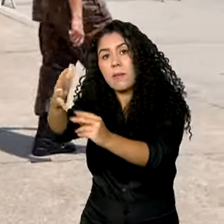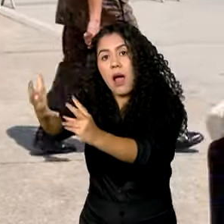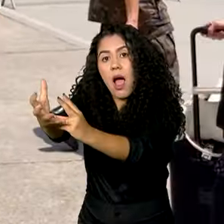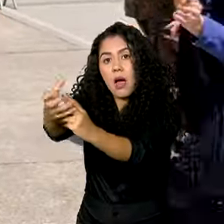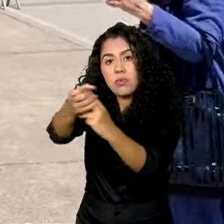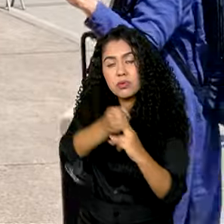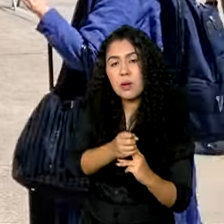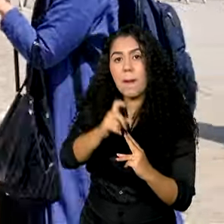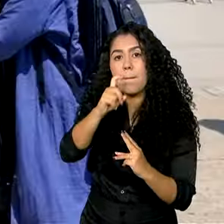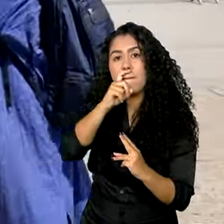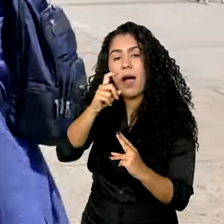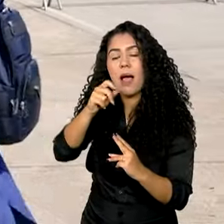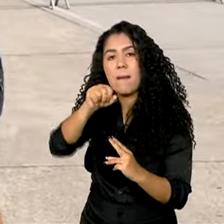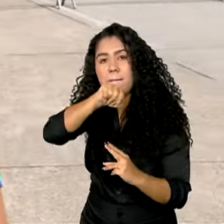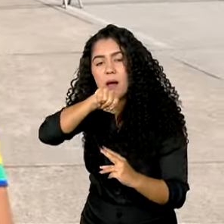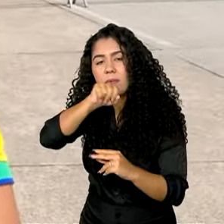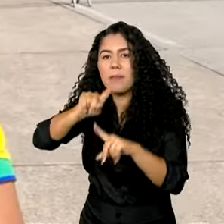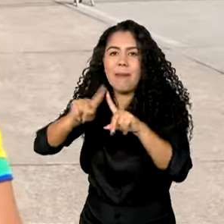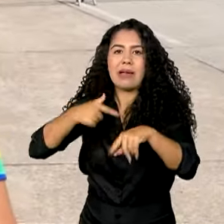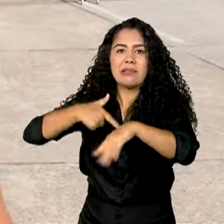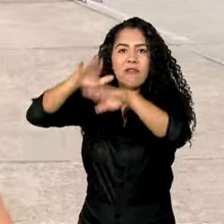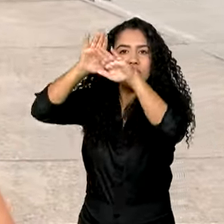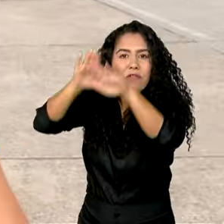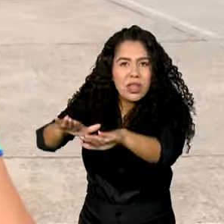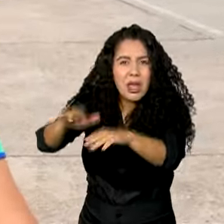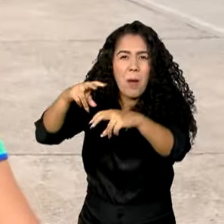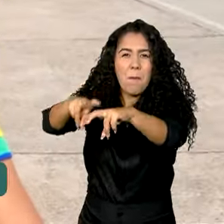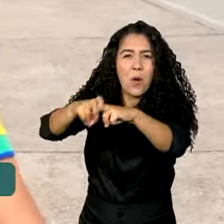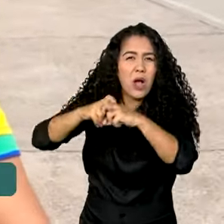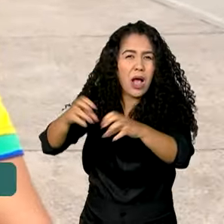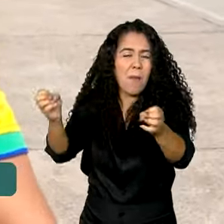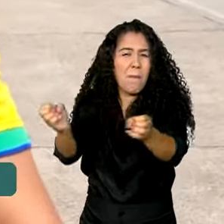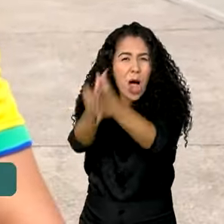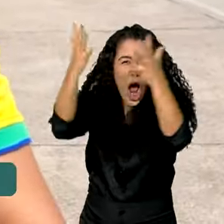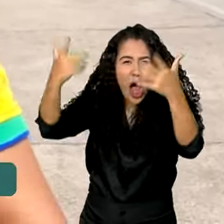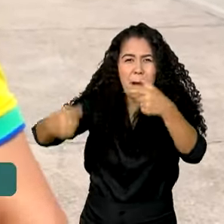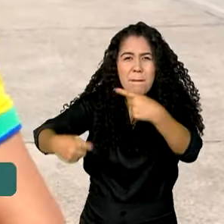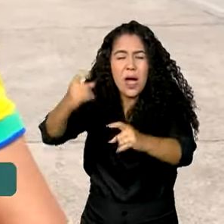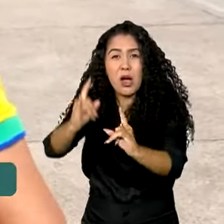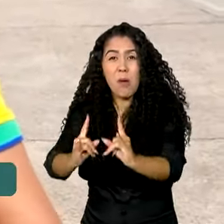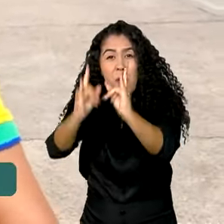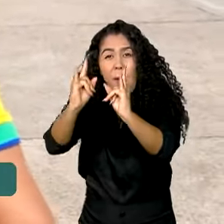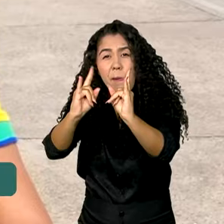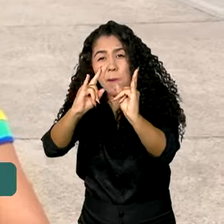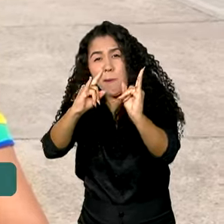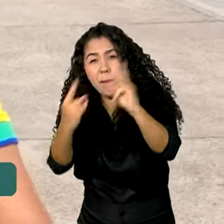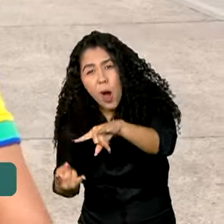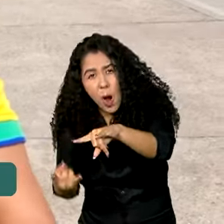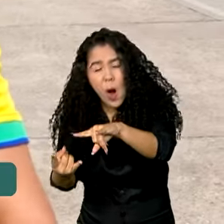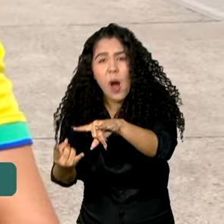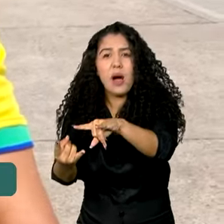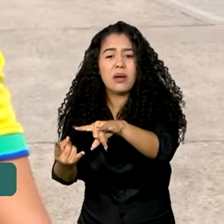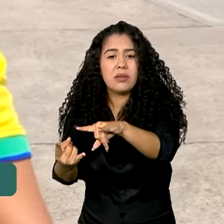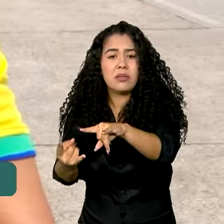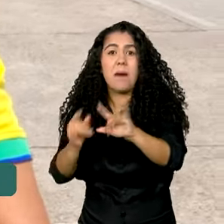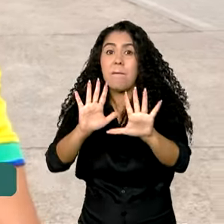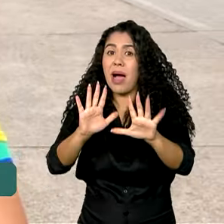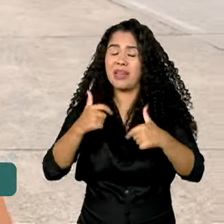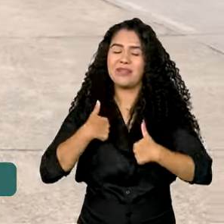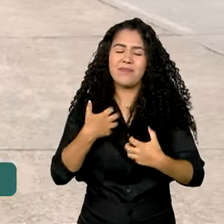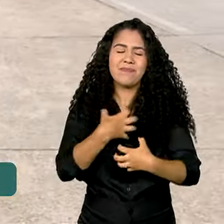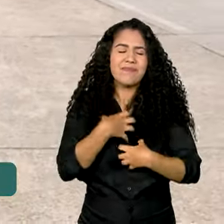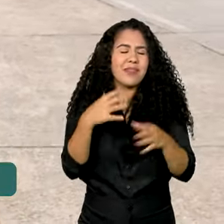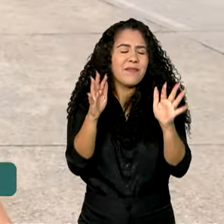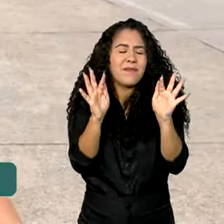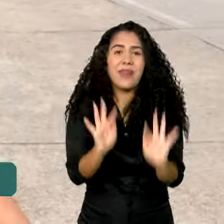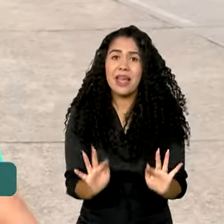embaixo dos bombardeios diários lá. E aí acabou derrubando o prédio dos meus pais. Estou muito feliz que eu estou aqui,